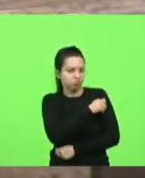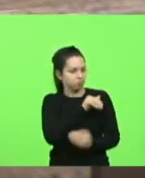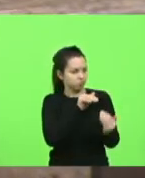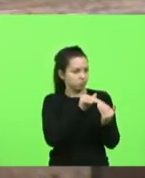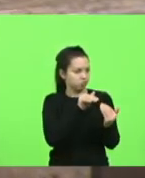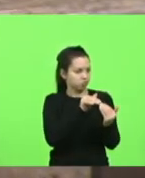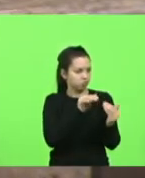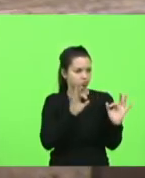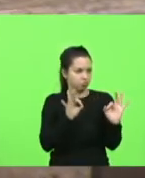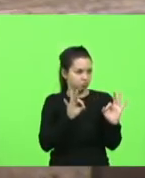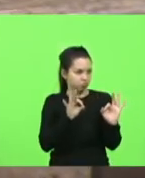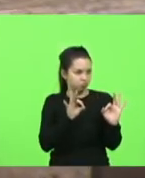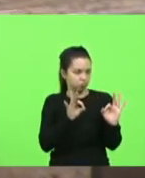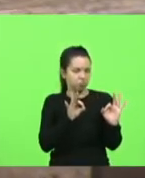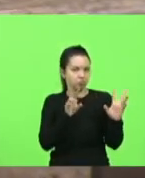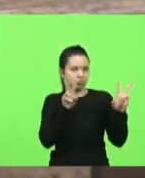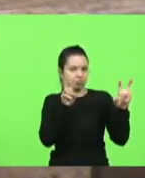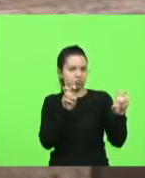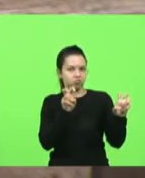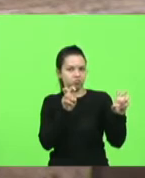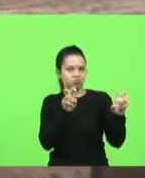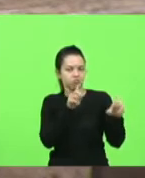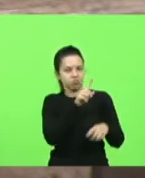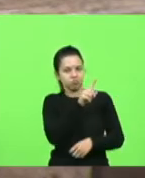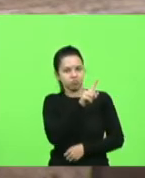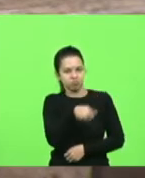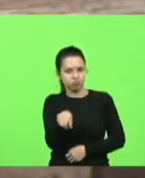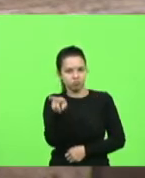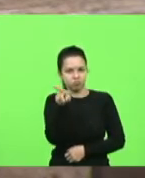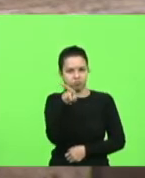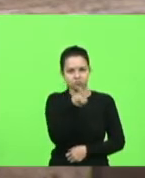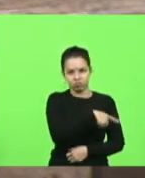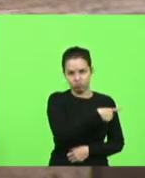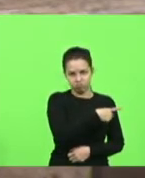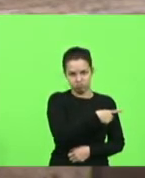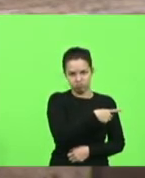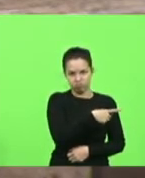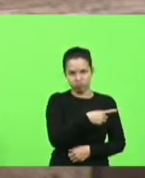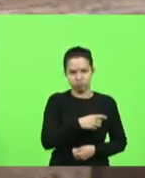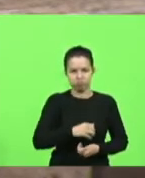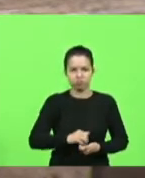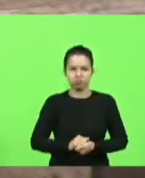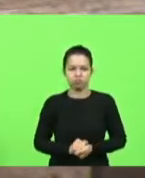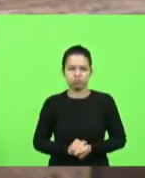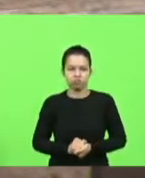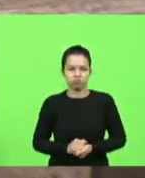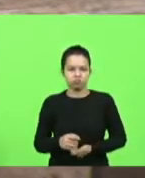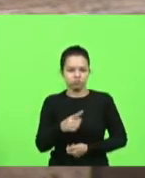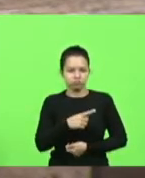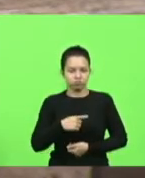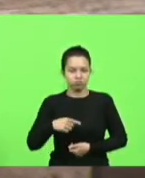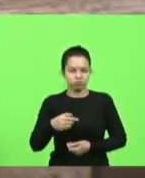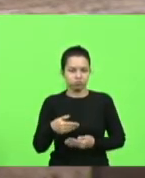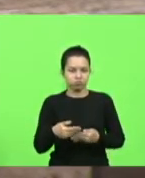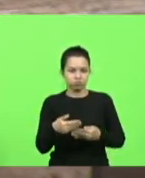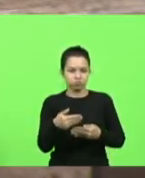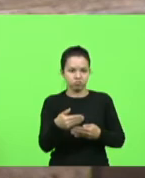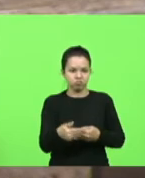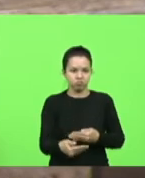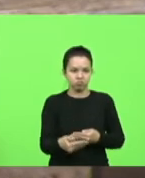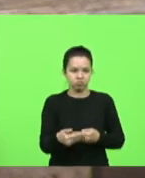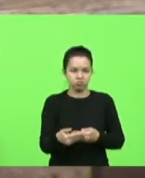ele é cancelado imediatamente e logo vamos chegar aí em níveis